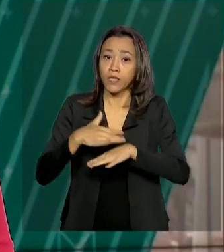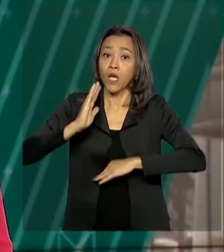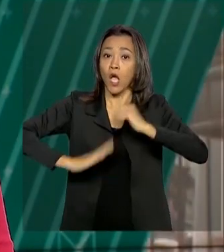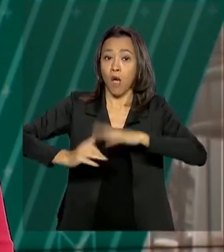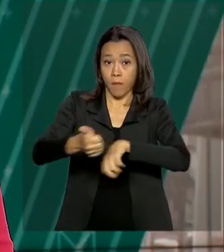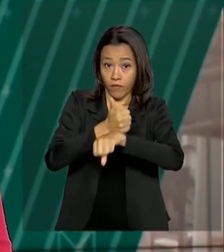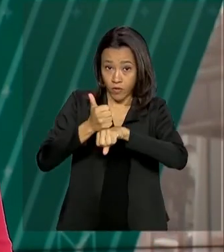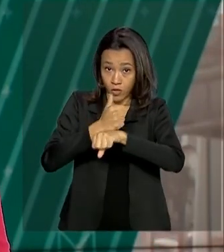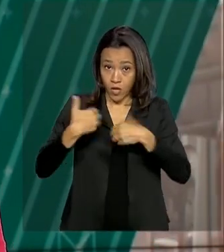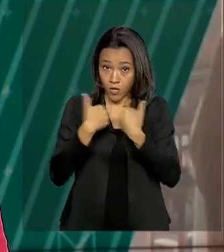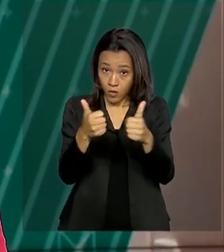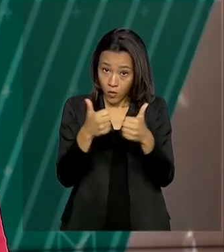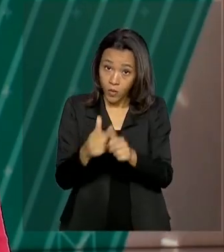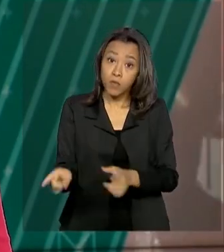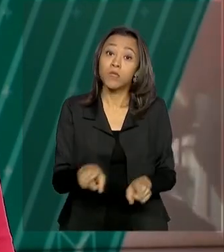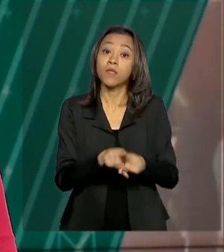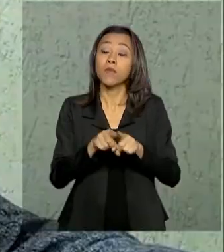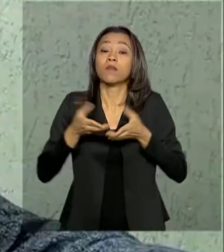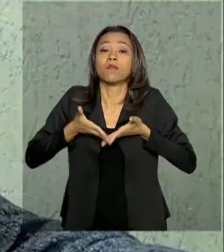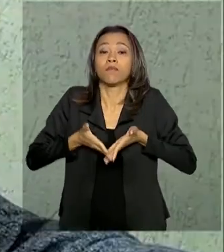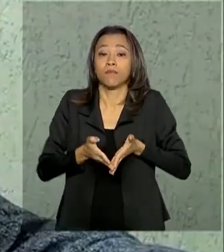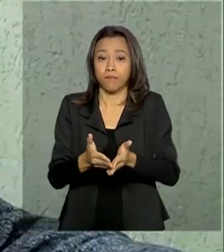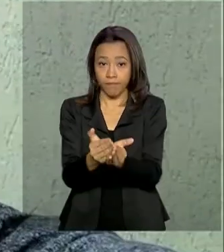transporte coletivo e portuários.